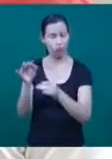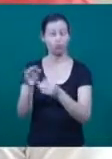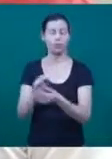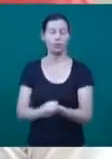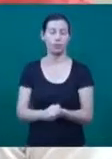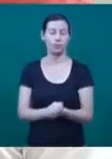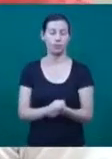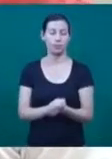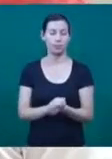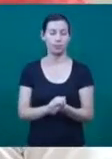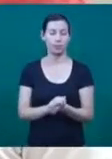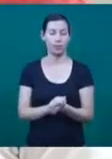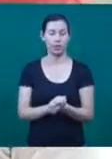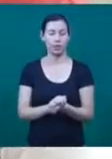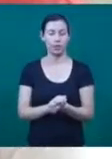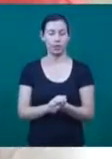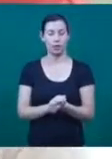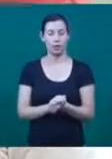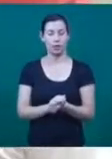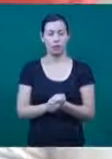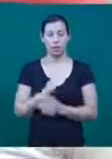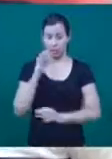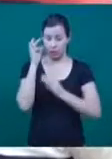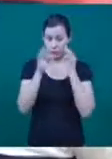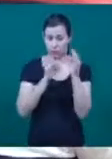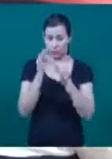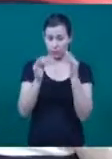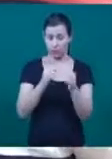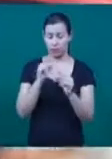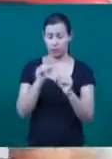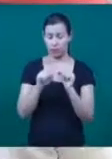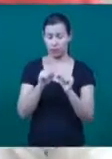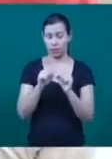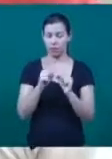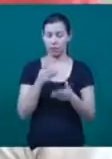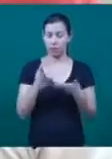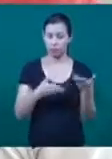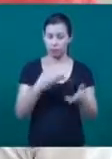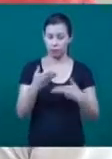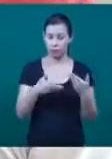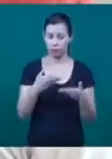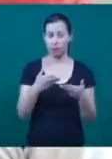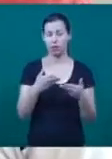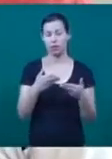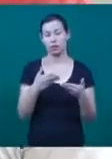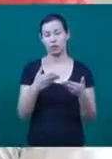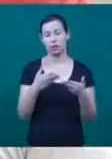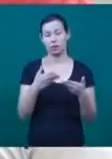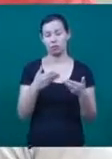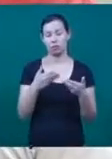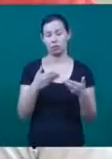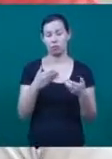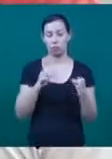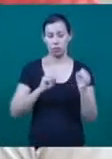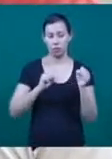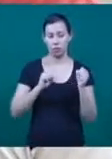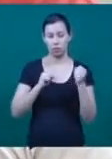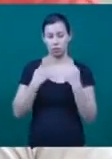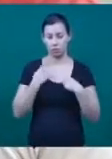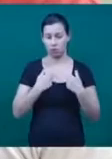da experiência que elas têm no tratamento. A gente está falando aí de aspiração, de cuidados, de higiene.